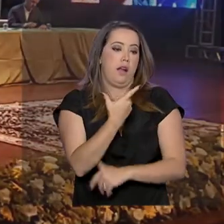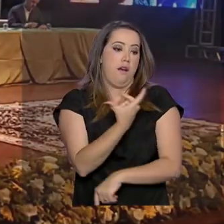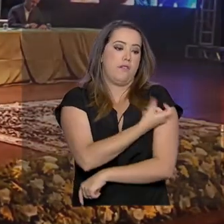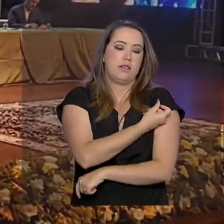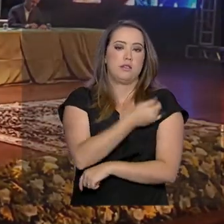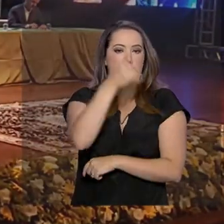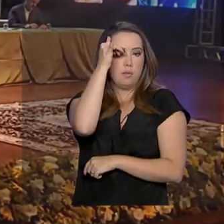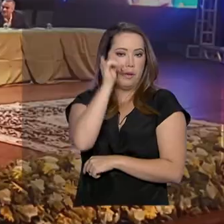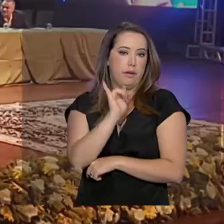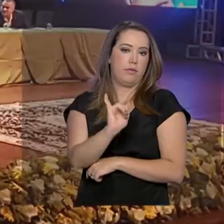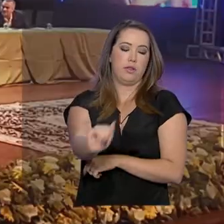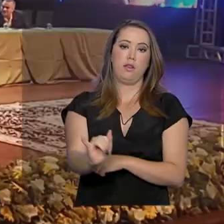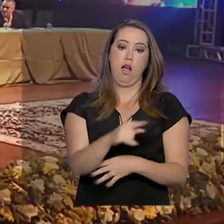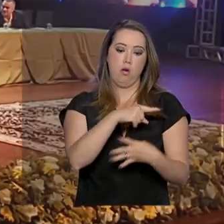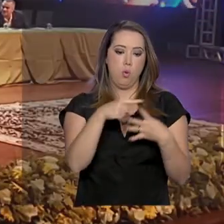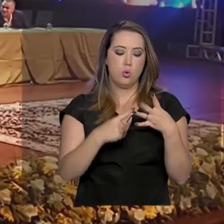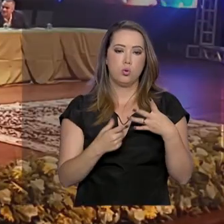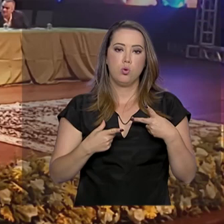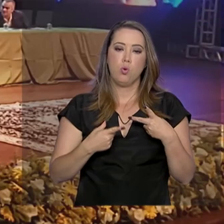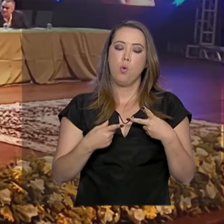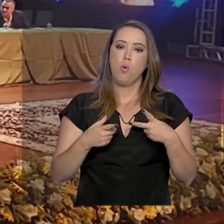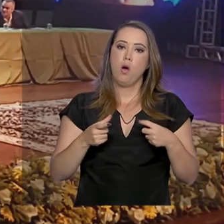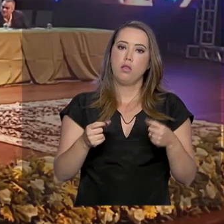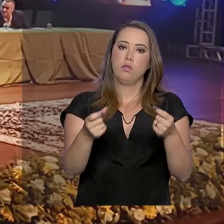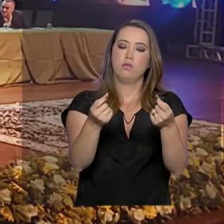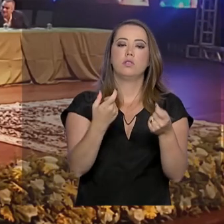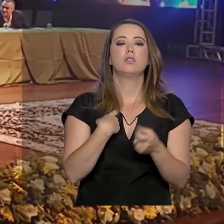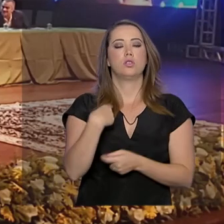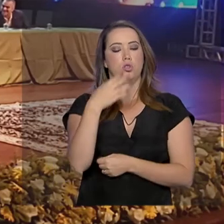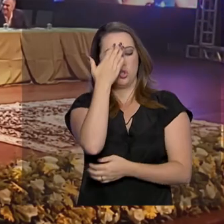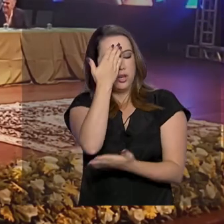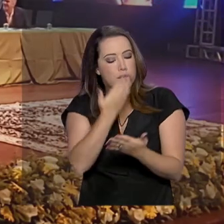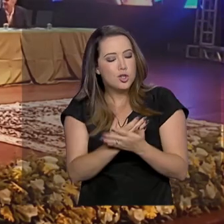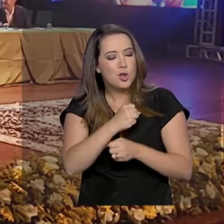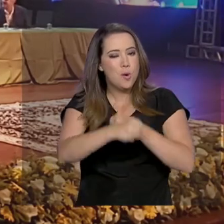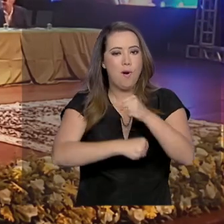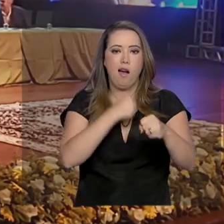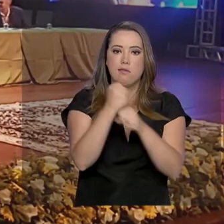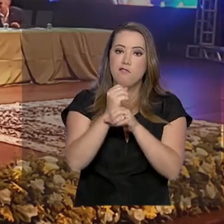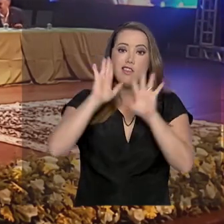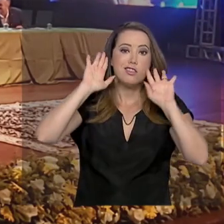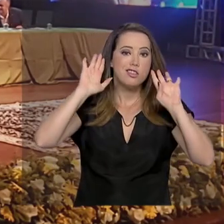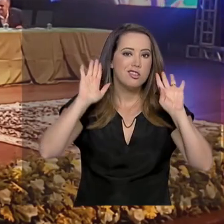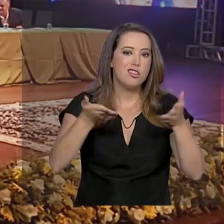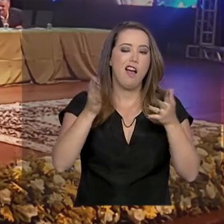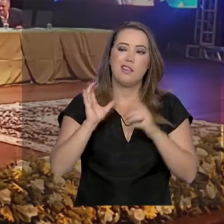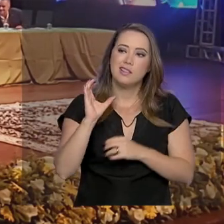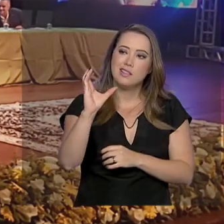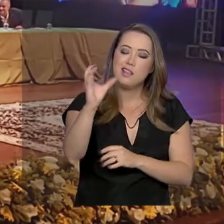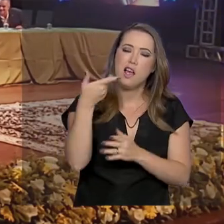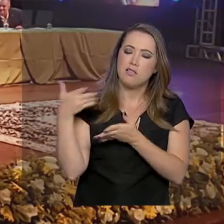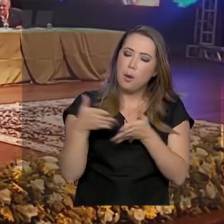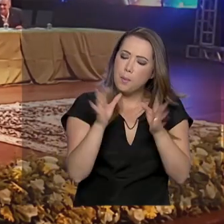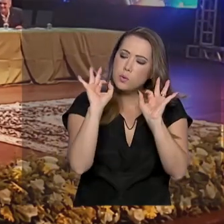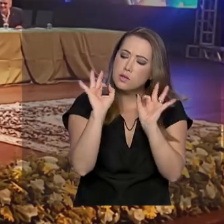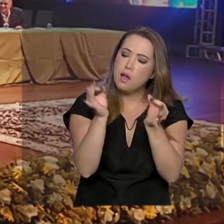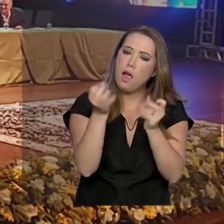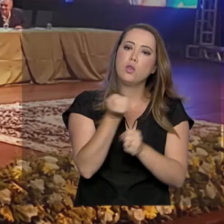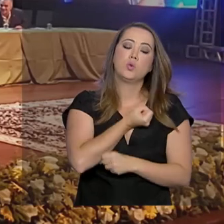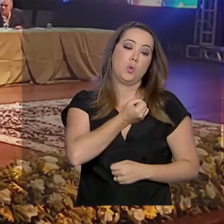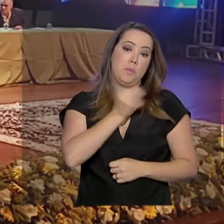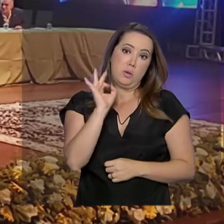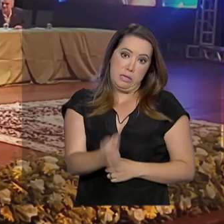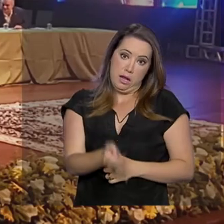única, quatro vírus. A gente acredita muito que o ano que vem, uma época dessa, se a ciência estiver no caminho certo e os números